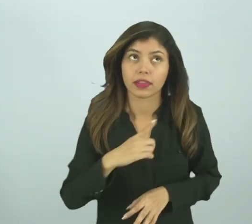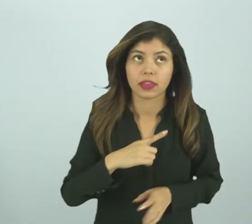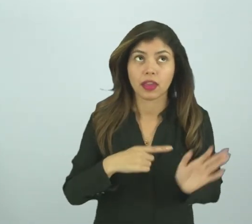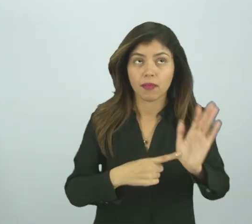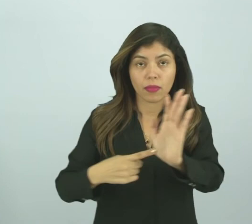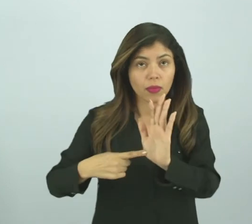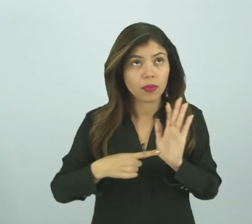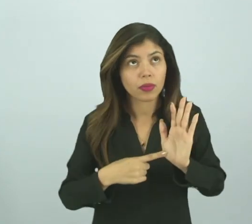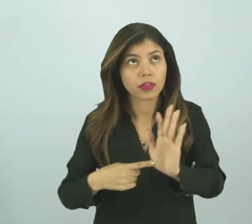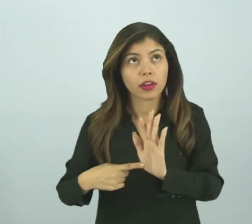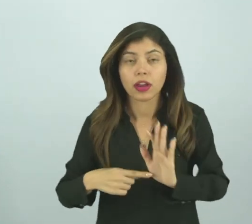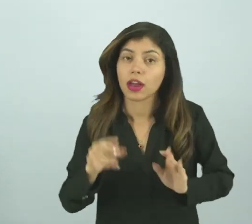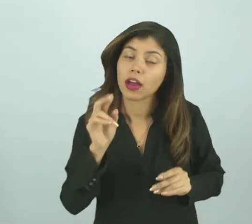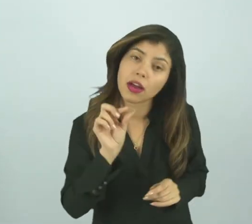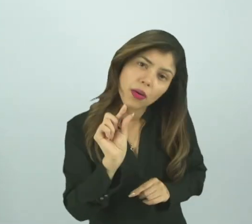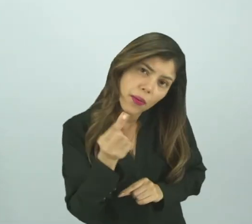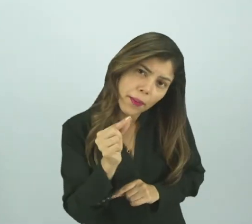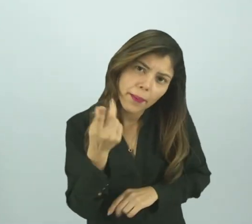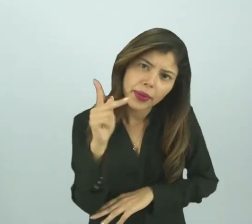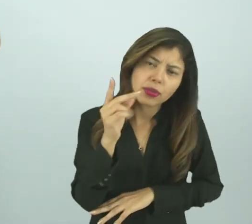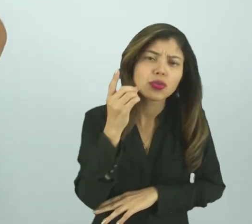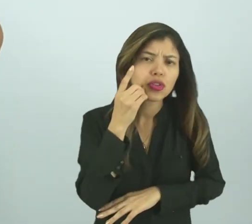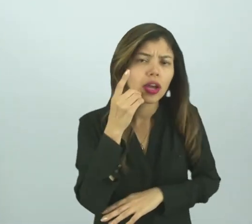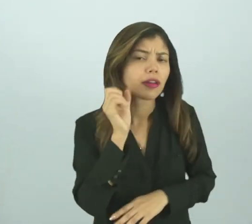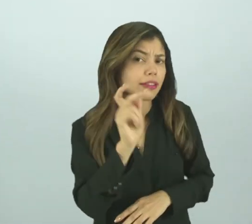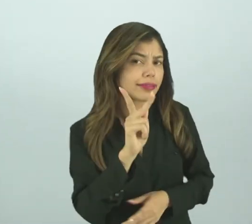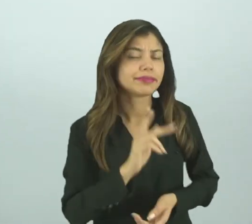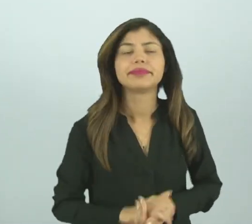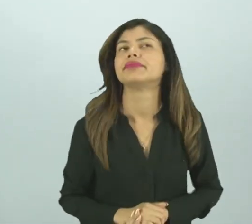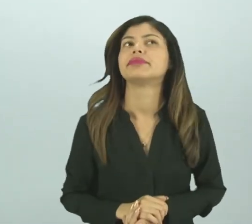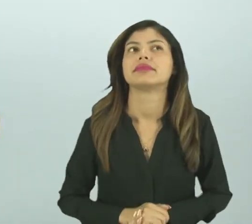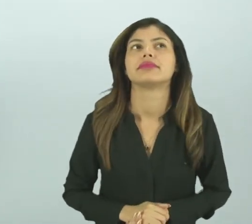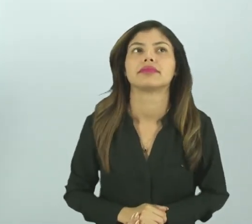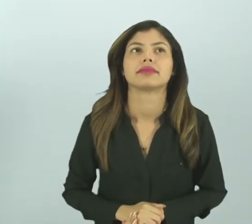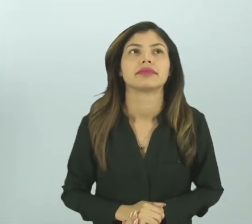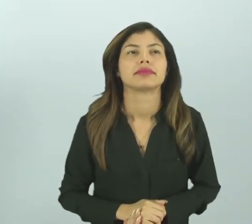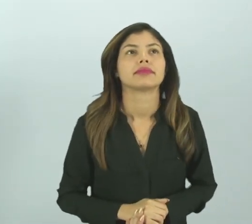vai demonstrar um período do dia. Então, vamos lá.